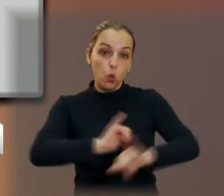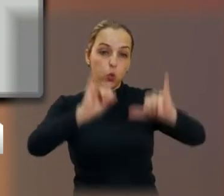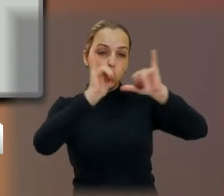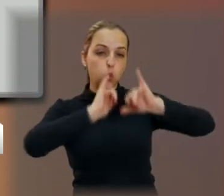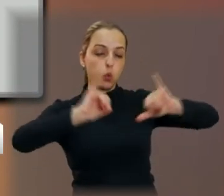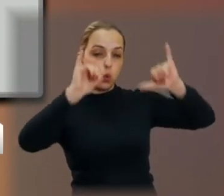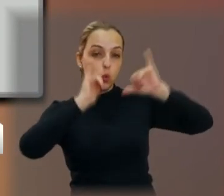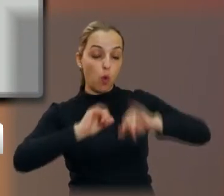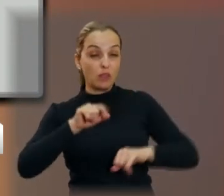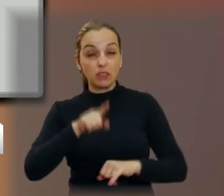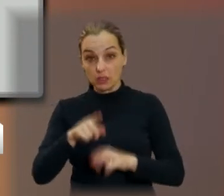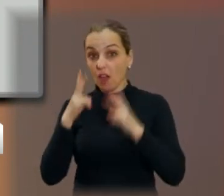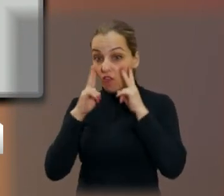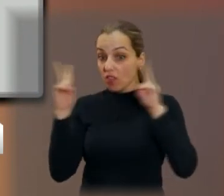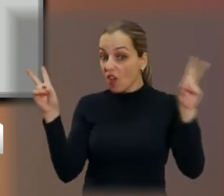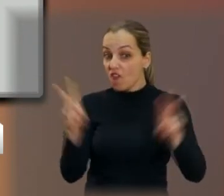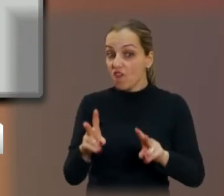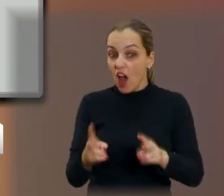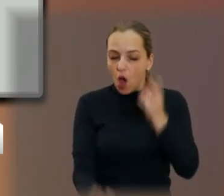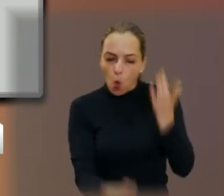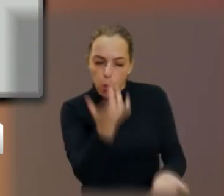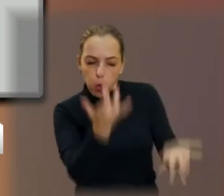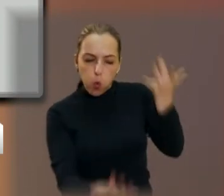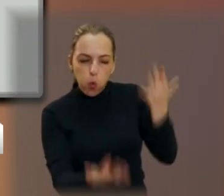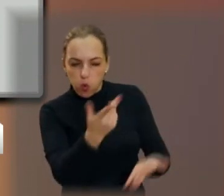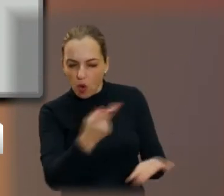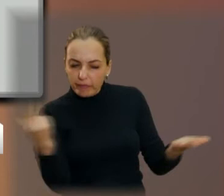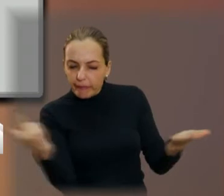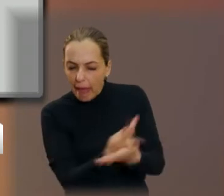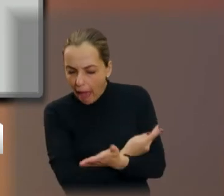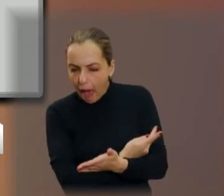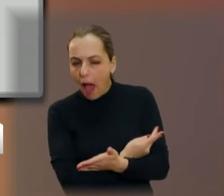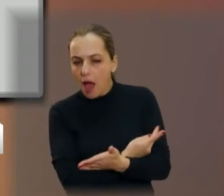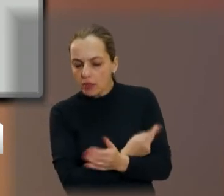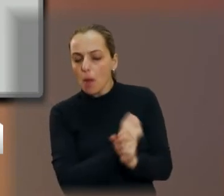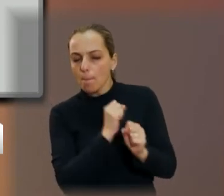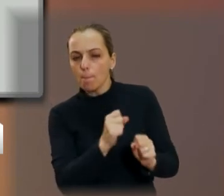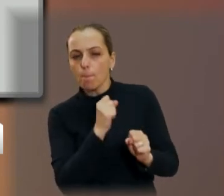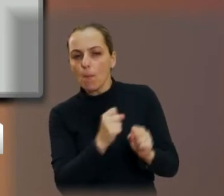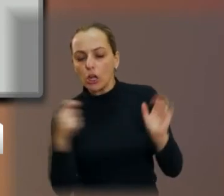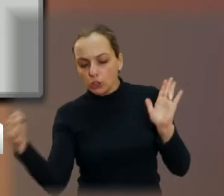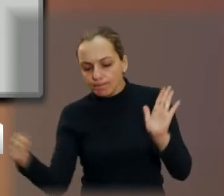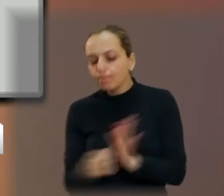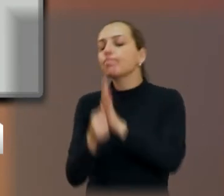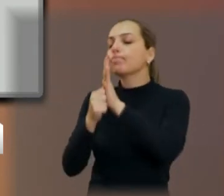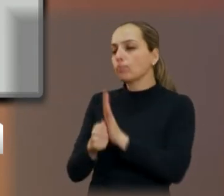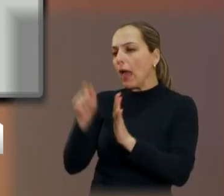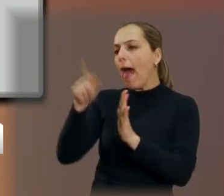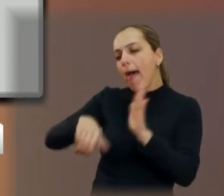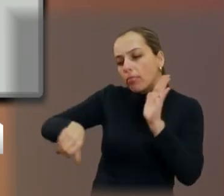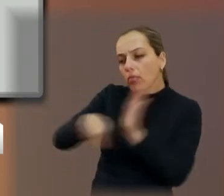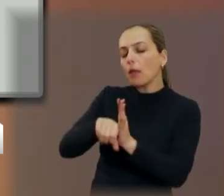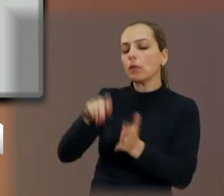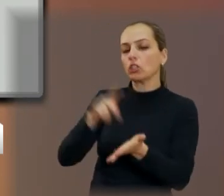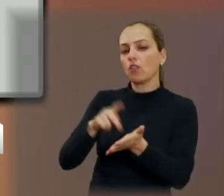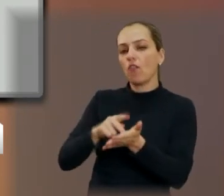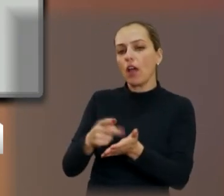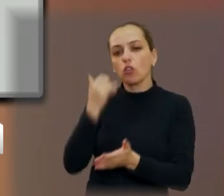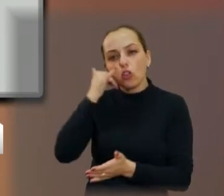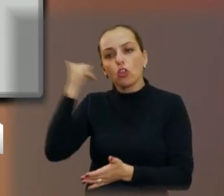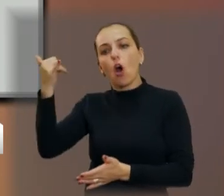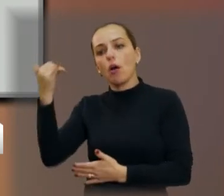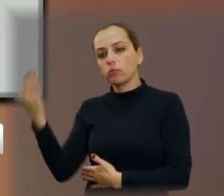algum fogo errado, de uma forma errada, porque nenhum é certo, vamos dizer assim, mas denuncie porque é crime. 0800-770